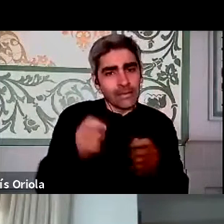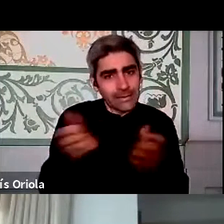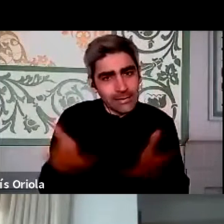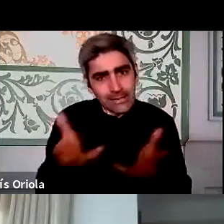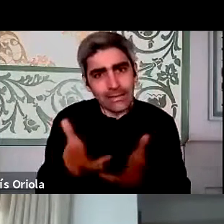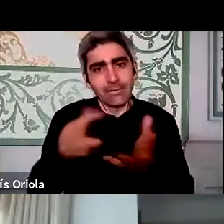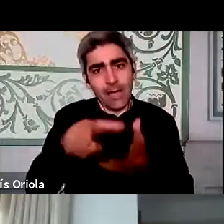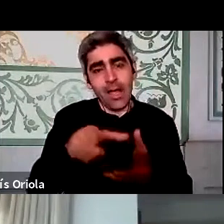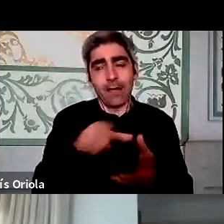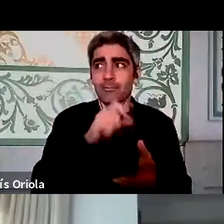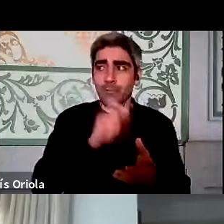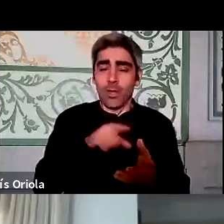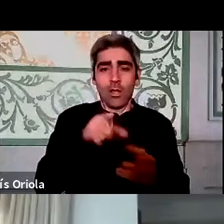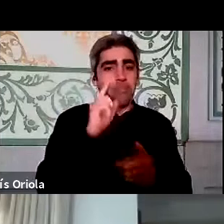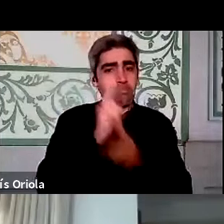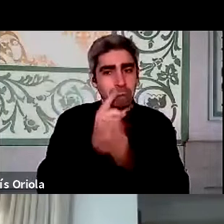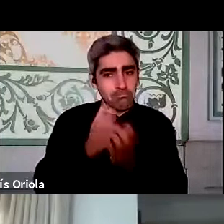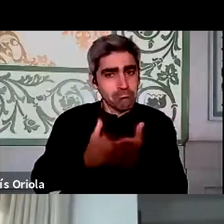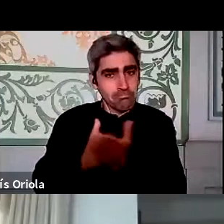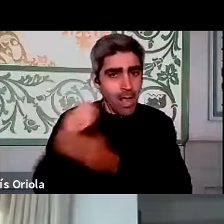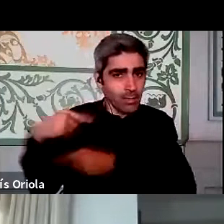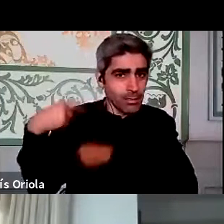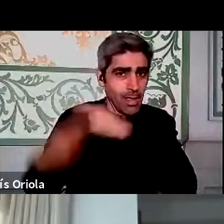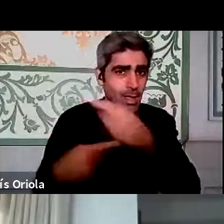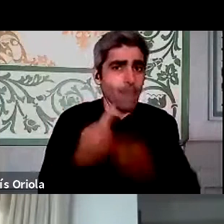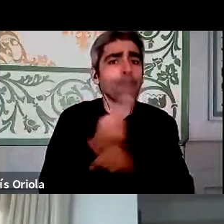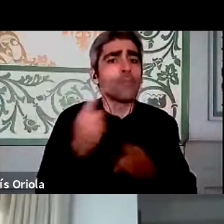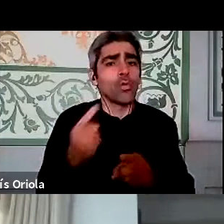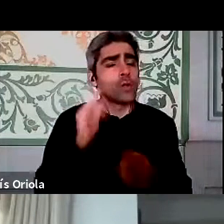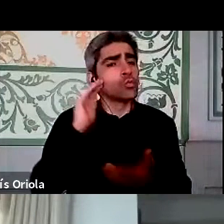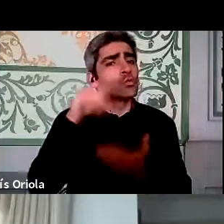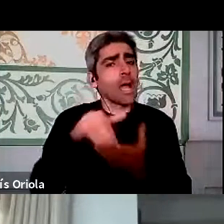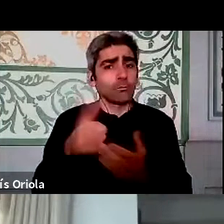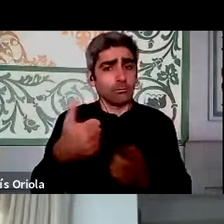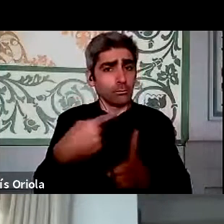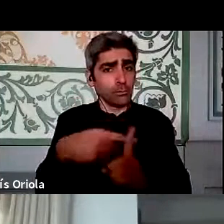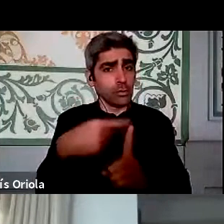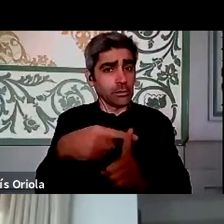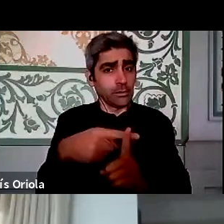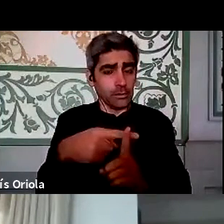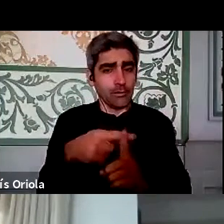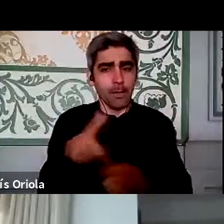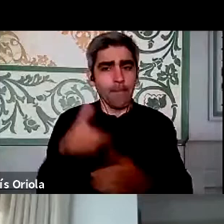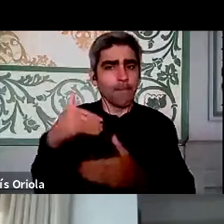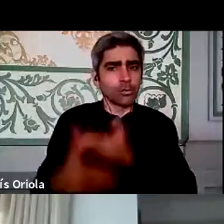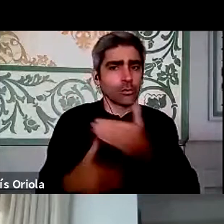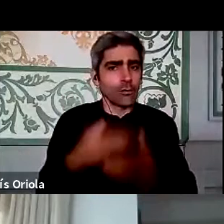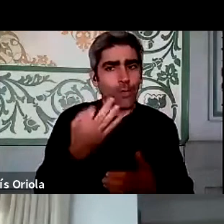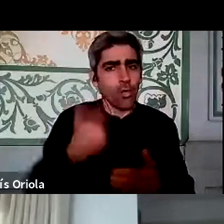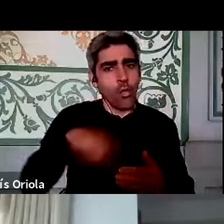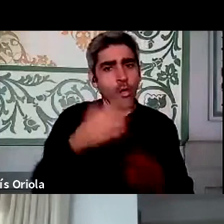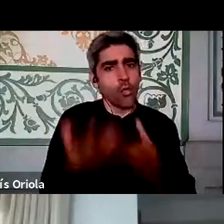isto é para manter, é para manter porque isto deu bons resultados, deu bons resultados no processo em que nós conseguimos